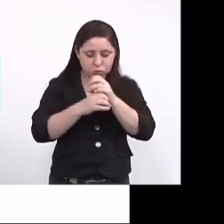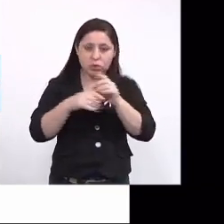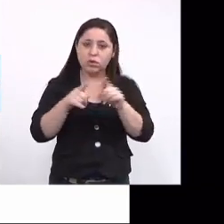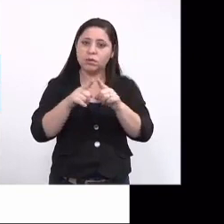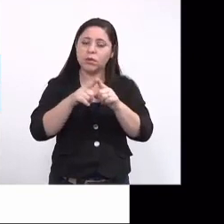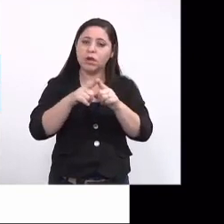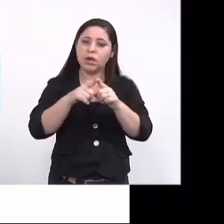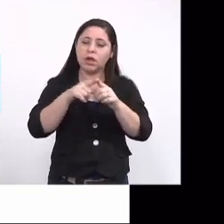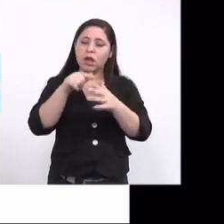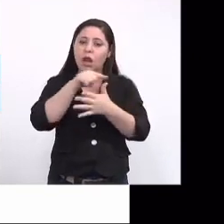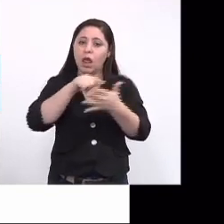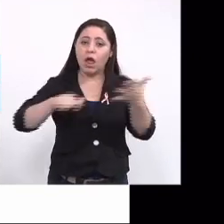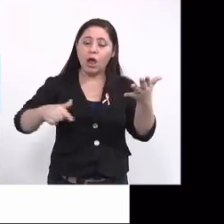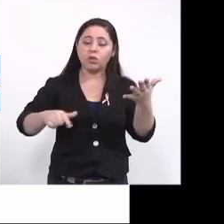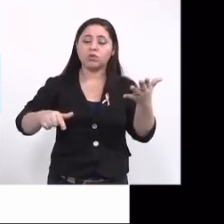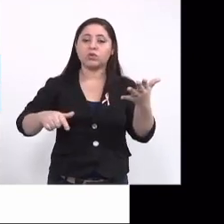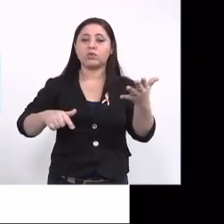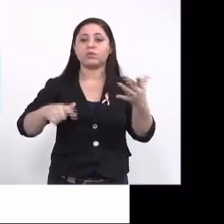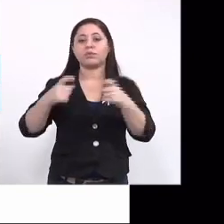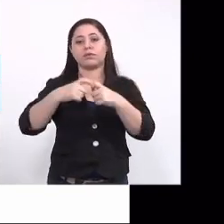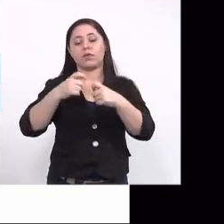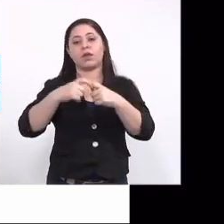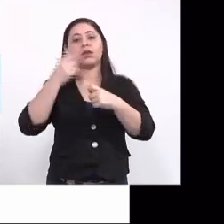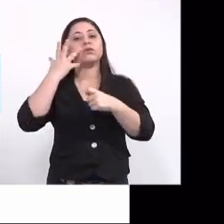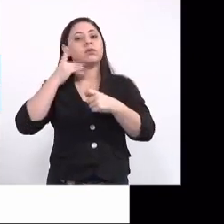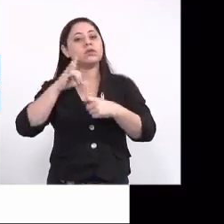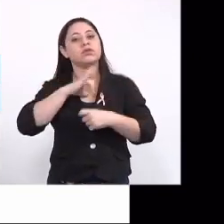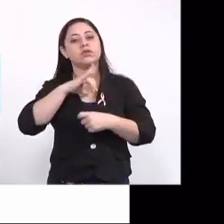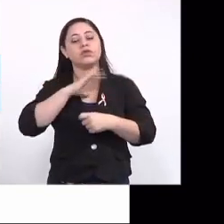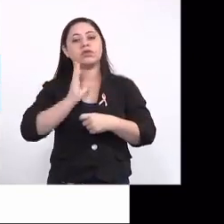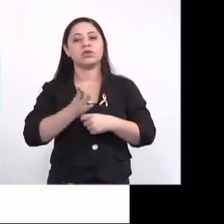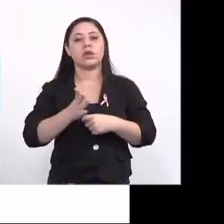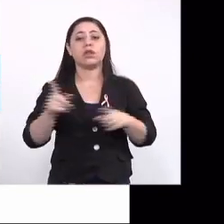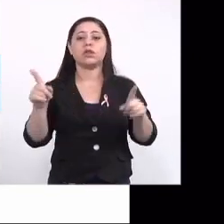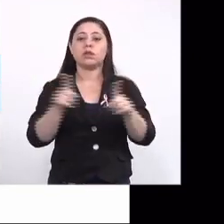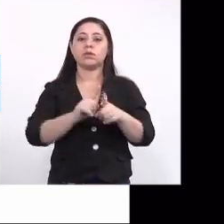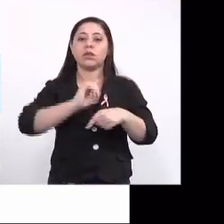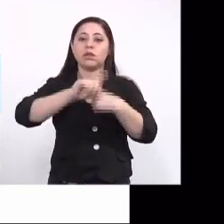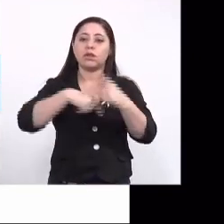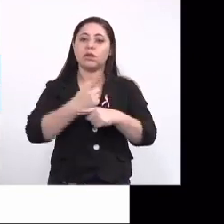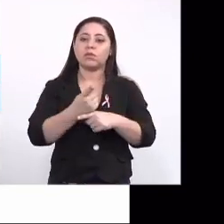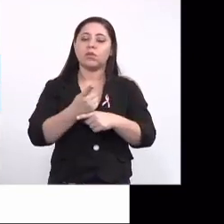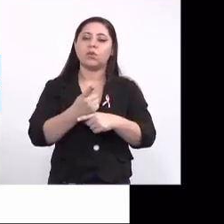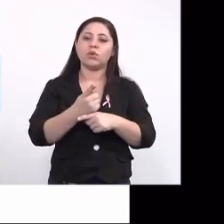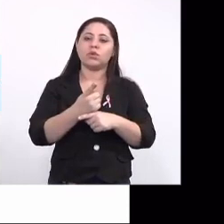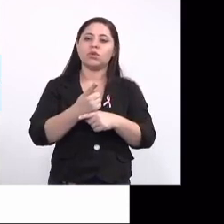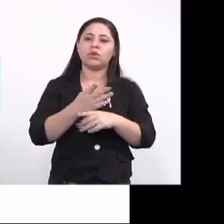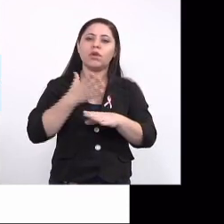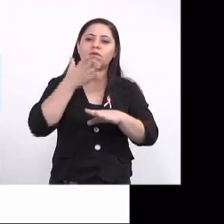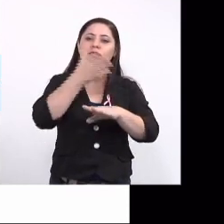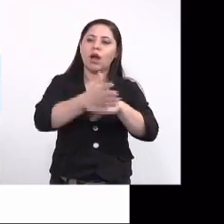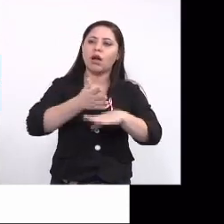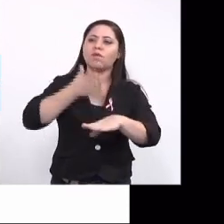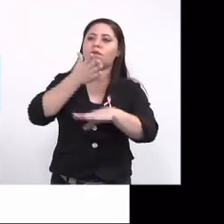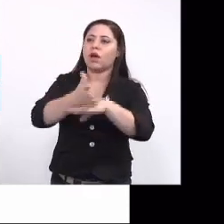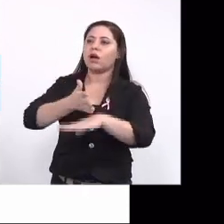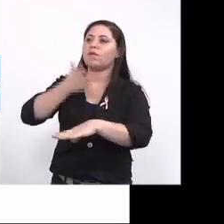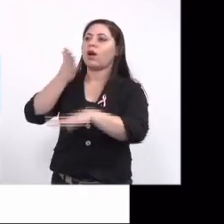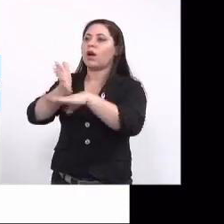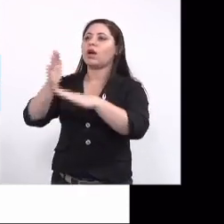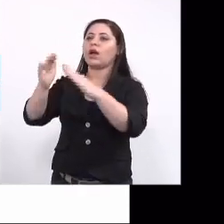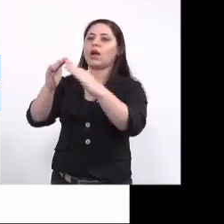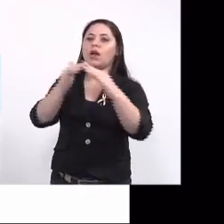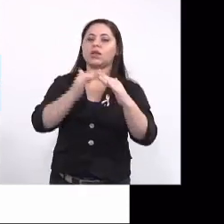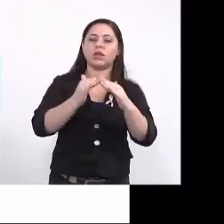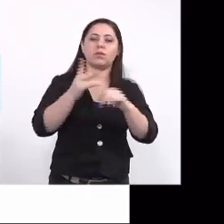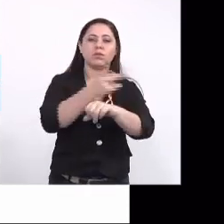lá dos médicos que a criança já tinha. Depois, nós fizemos busca ativa, então fomos de casa em casa procurando